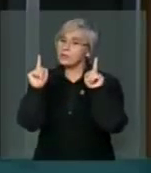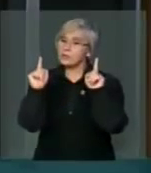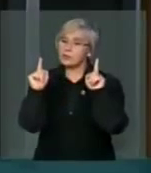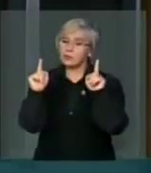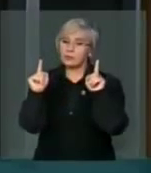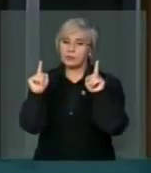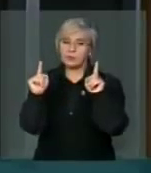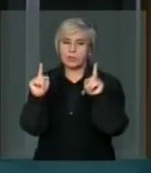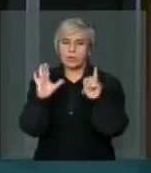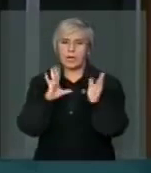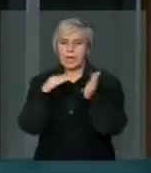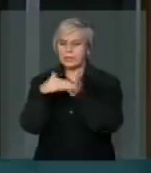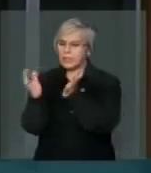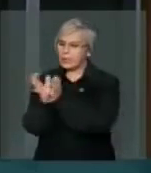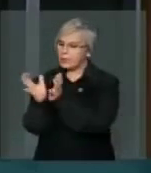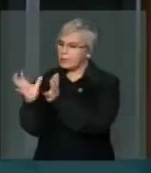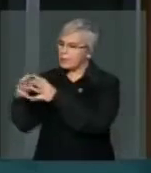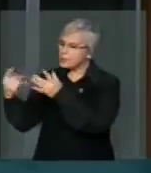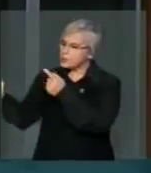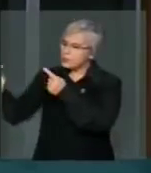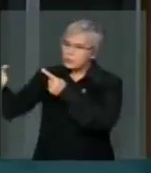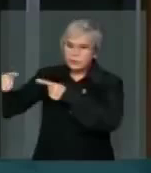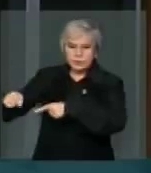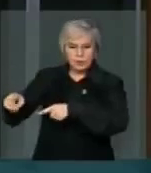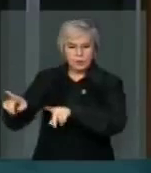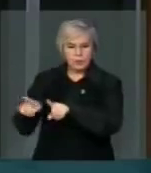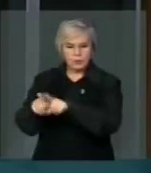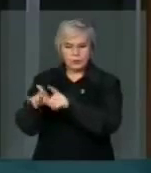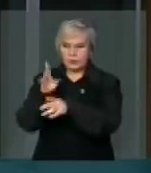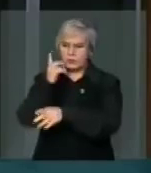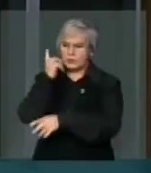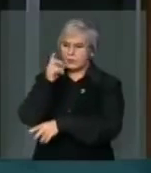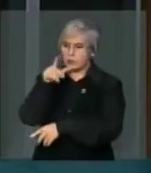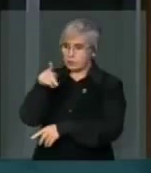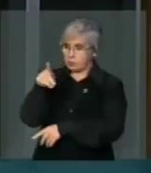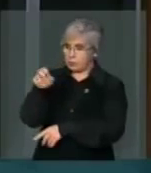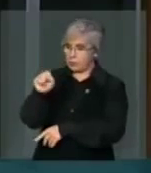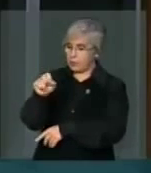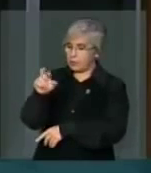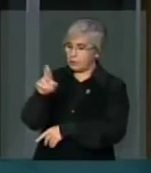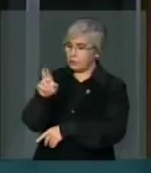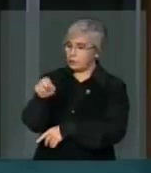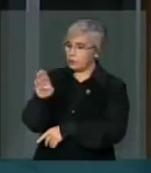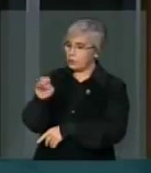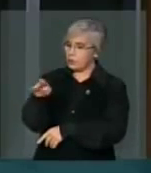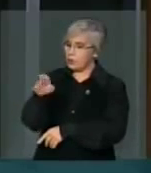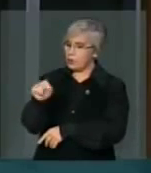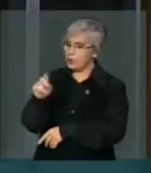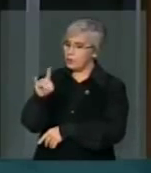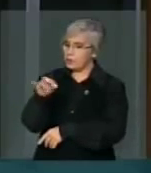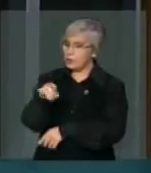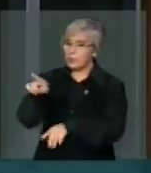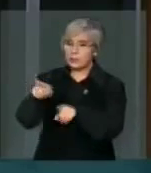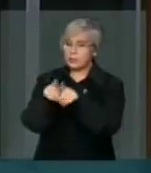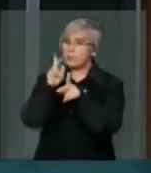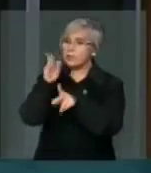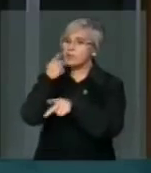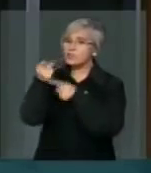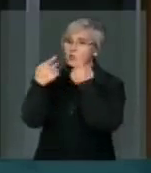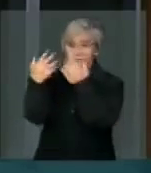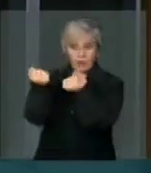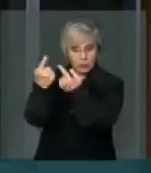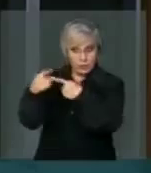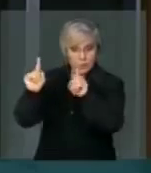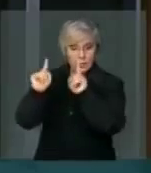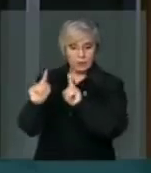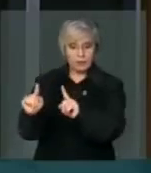Apelo aos partidos de oposição. E o deputado do PPS, Rubens Bueno, também já declarou que não aceita essa questão.